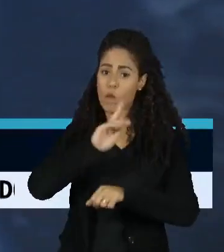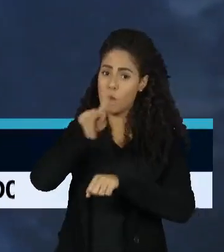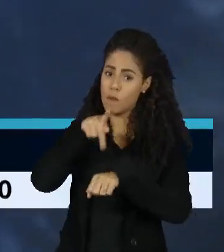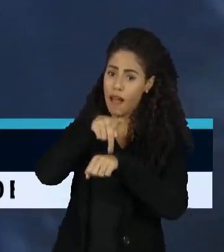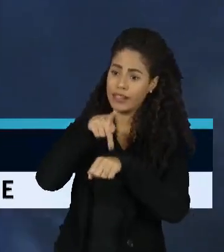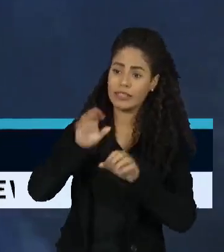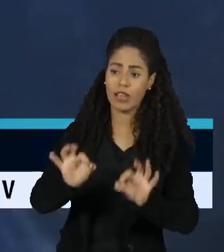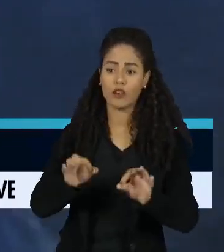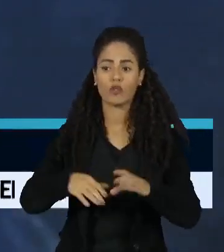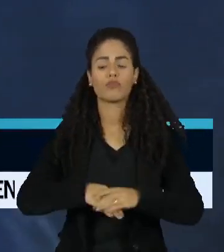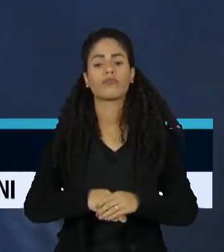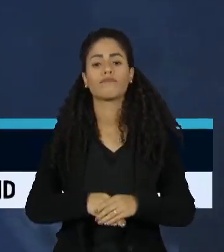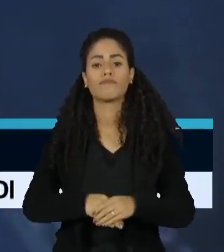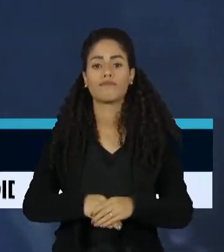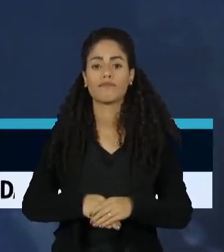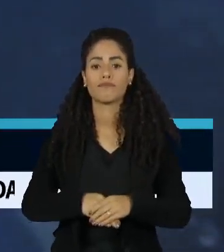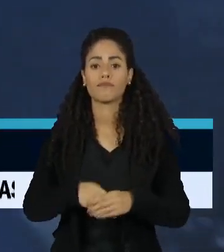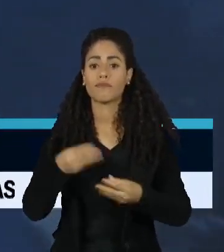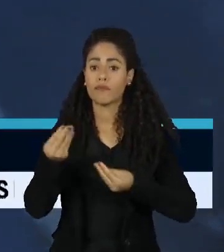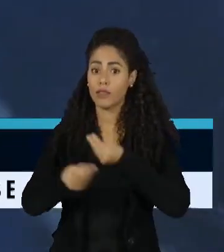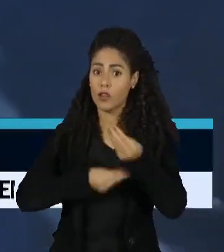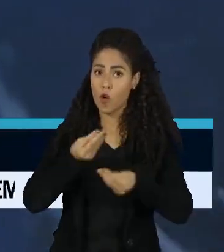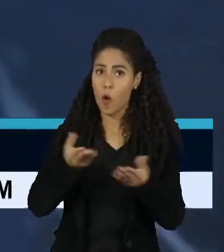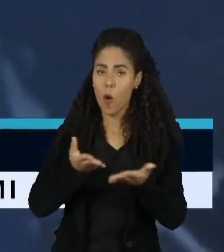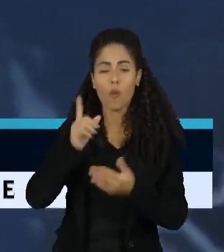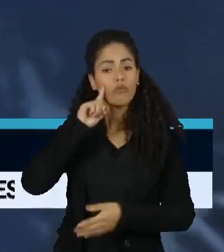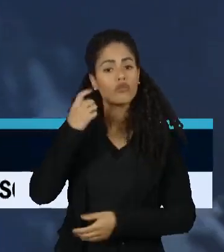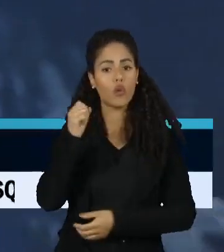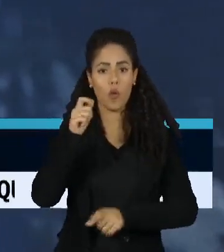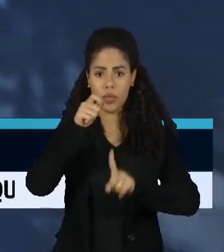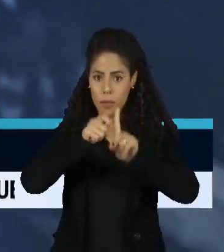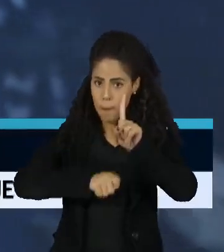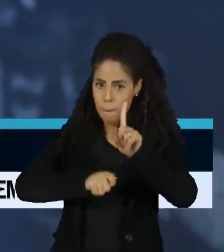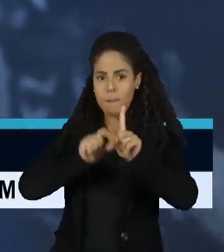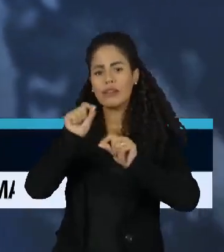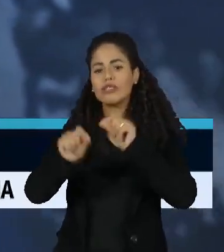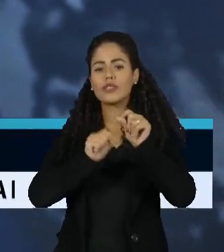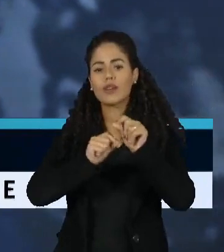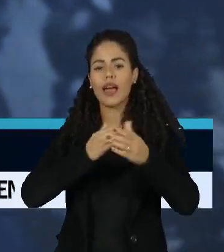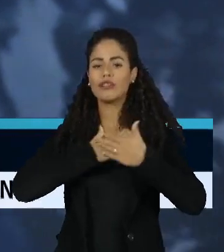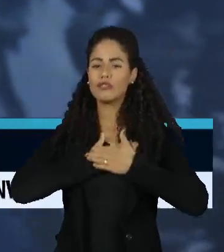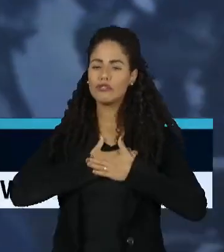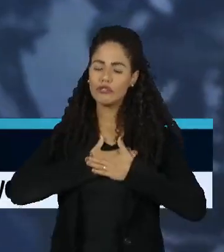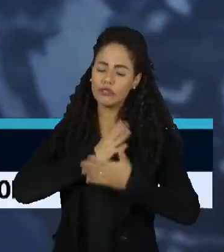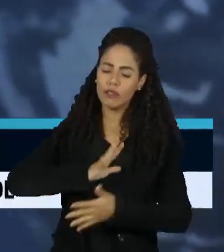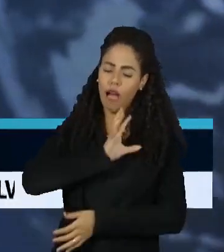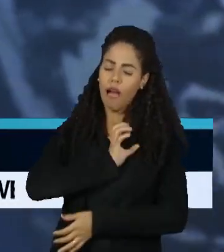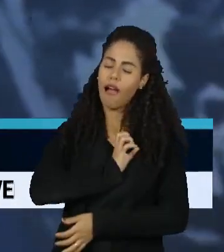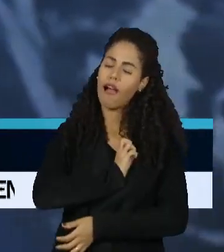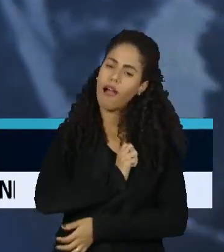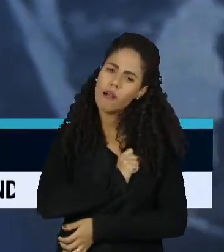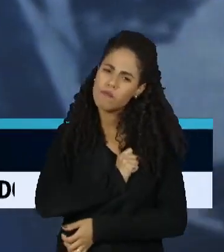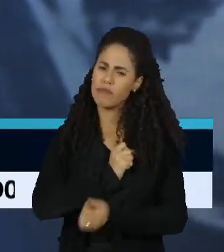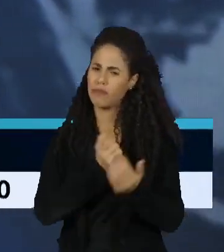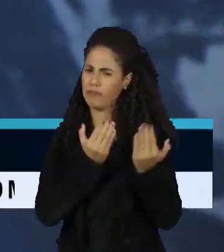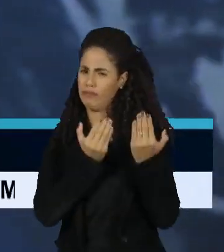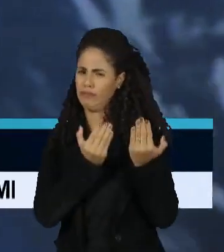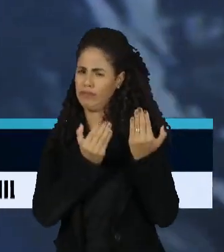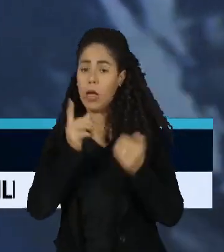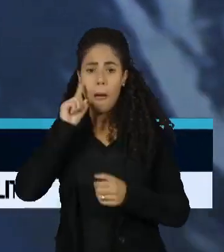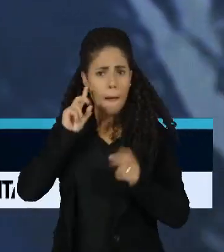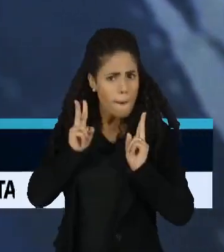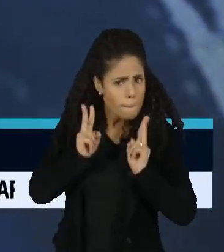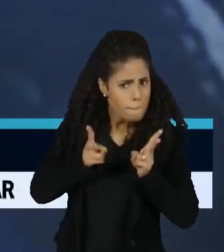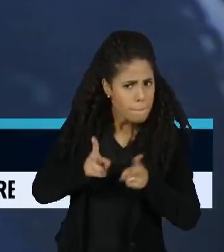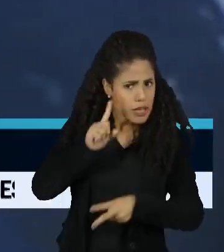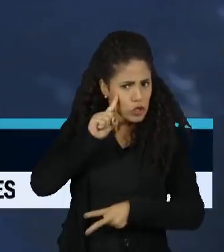A Câmara de Porto Alegre instituiu o dia 8 de janeiro como o dia do patriota. Coincidência ou não, mesmo a data em que